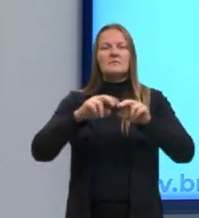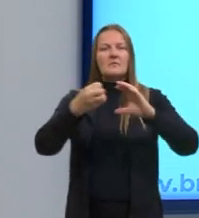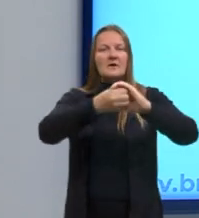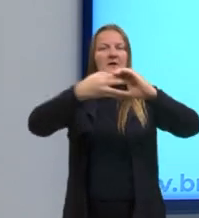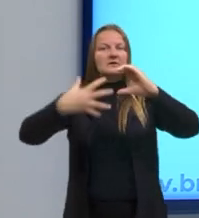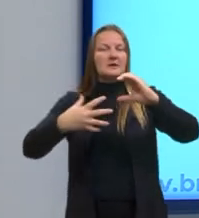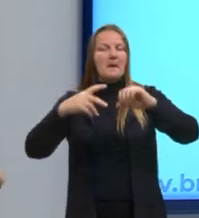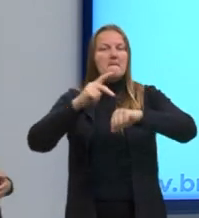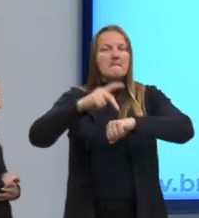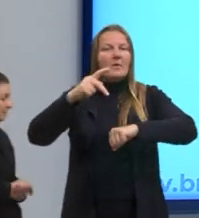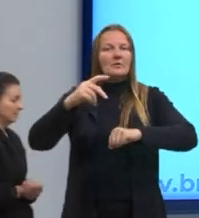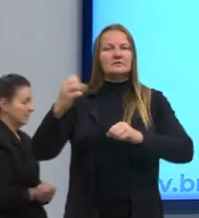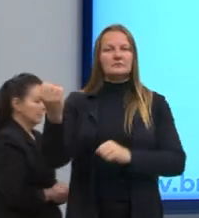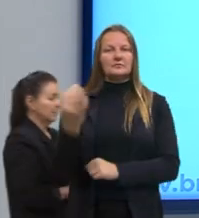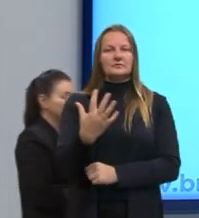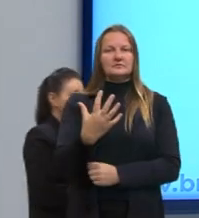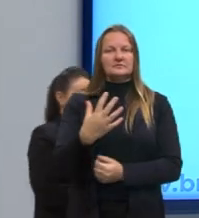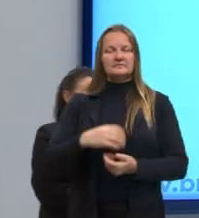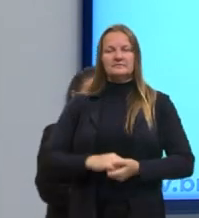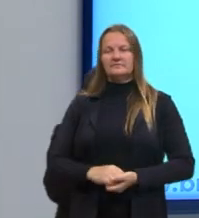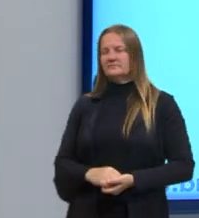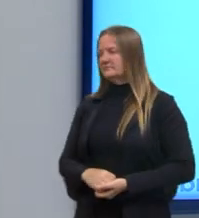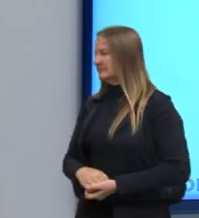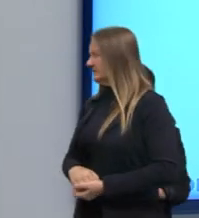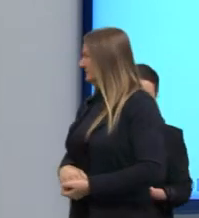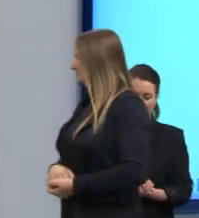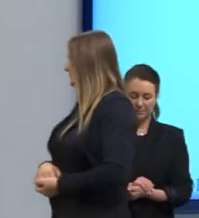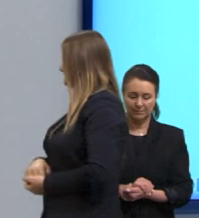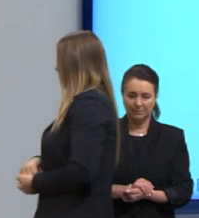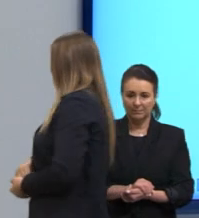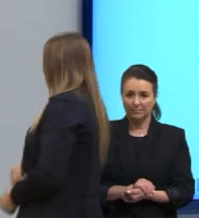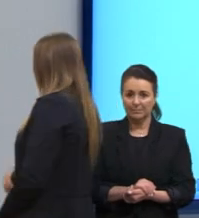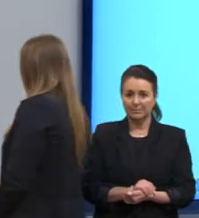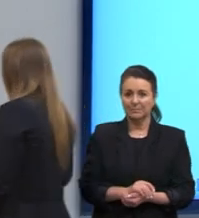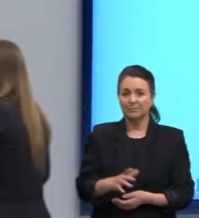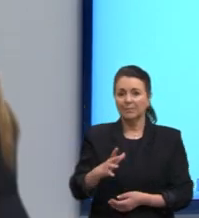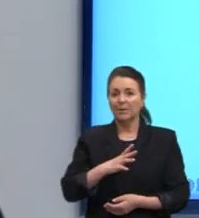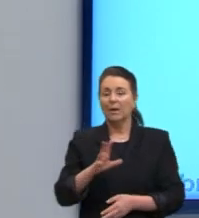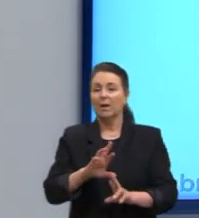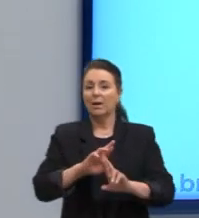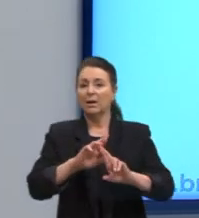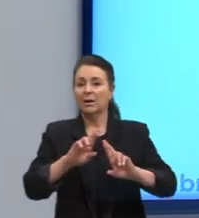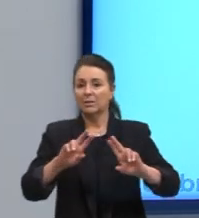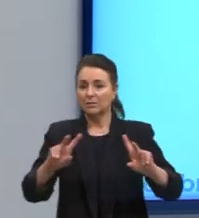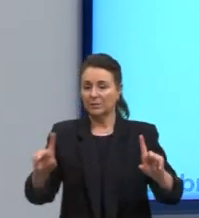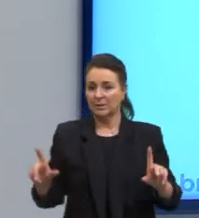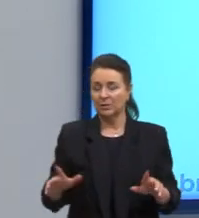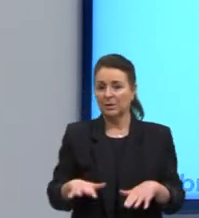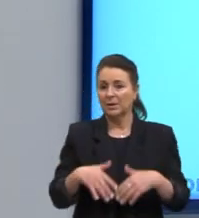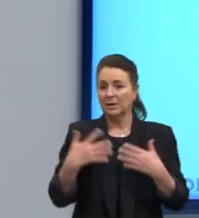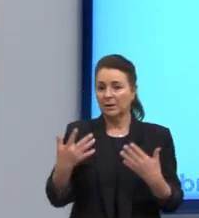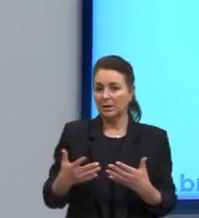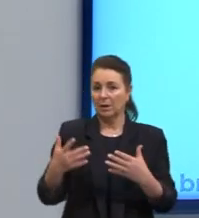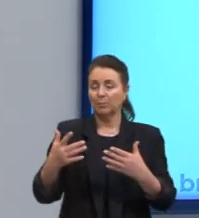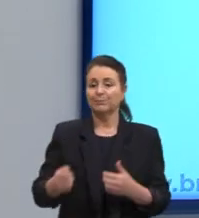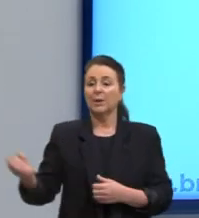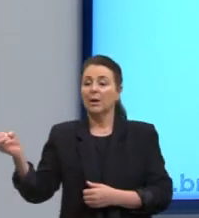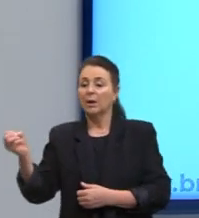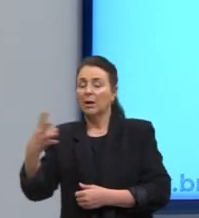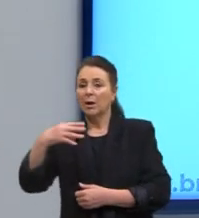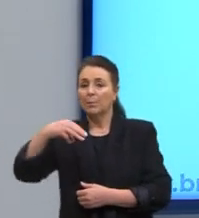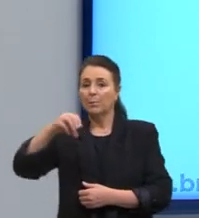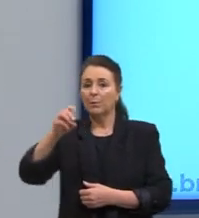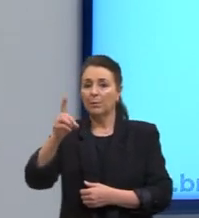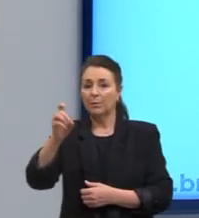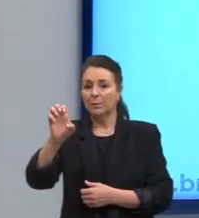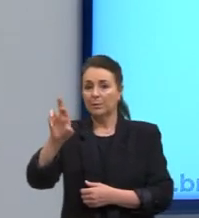pós-modernidade. E aí que está a diferença, para nós já irmos nos familiarizando. Então, a modernidade, ela